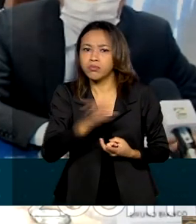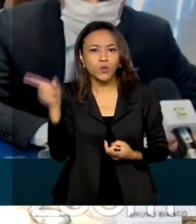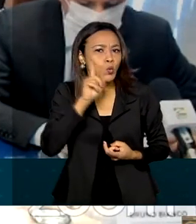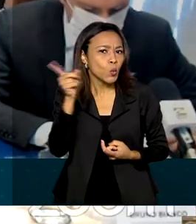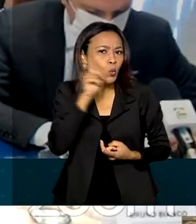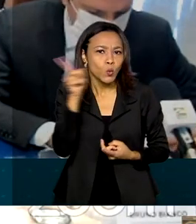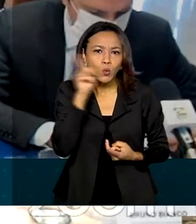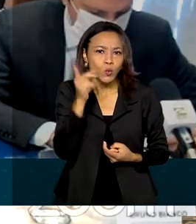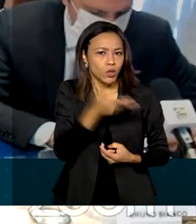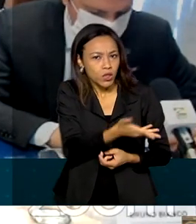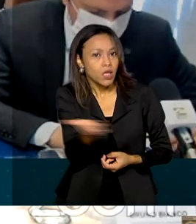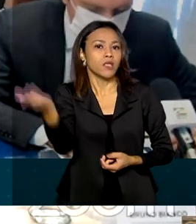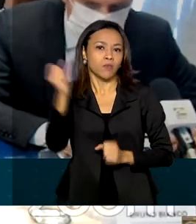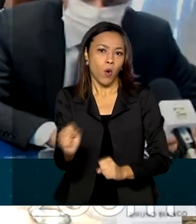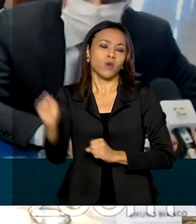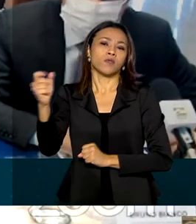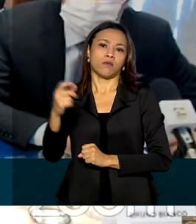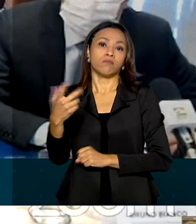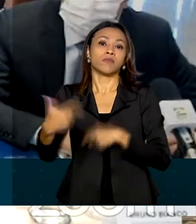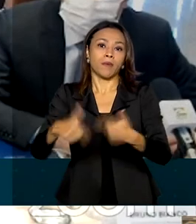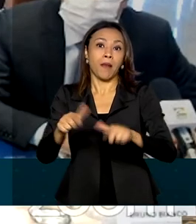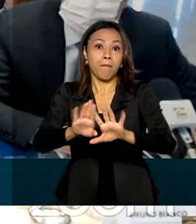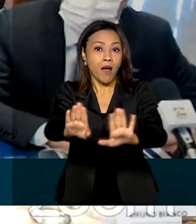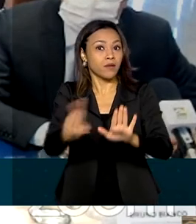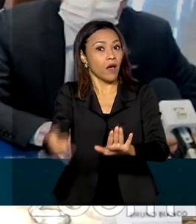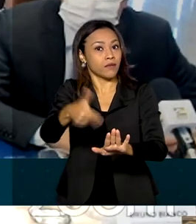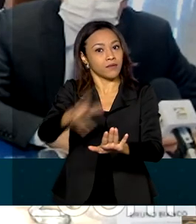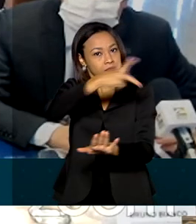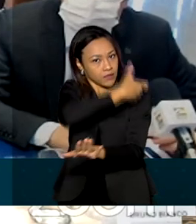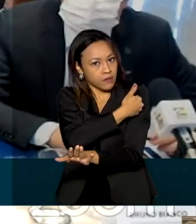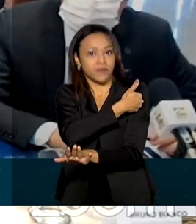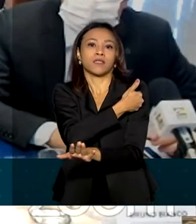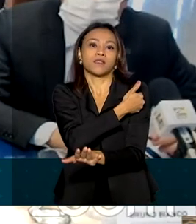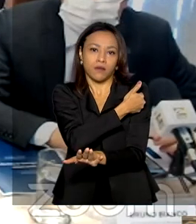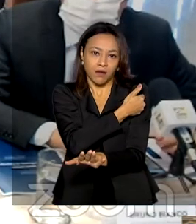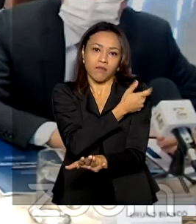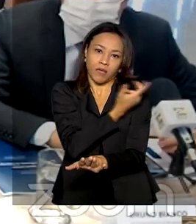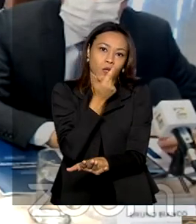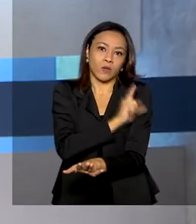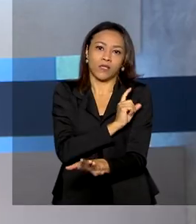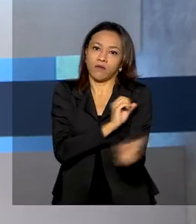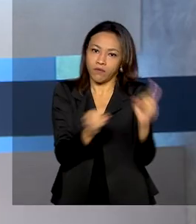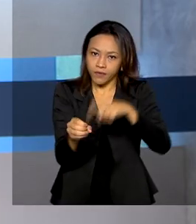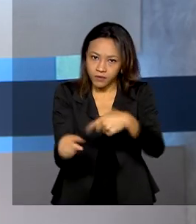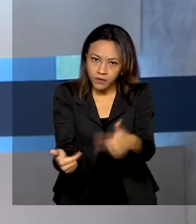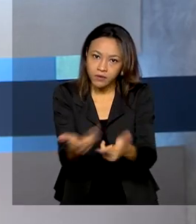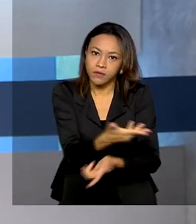Então, a solução é vacinar em massa para garantir o retorno ao trabalho.